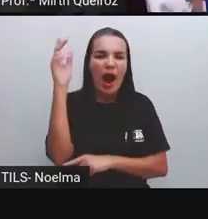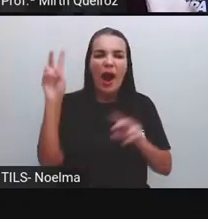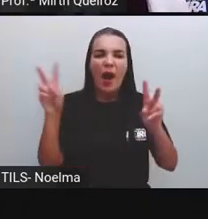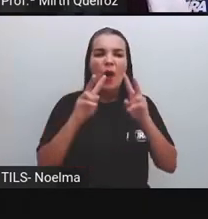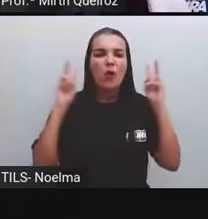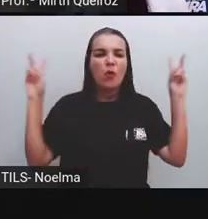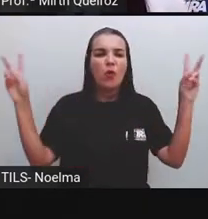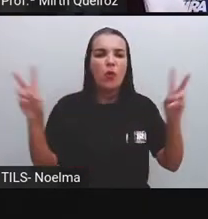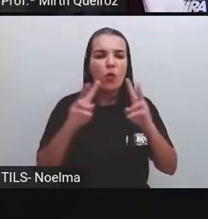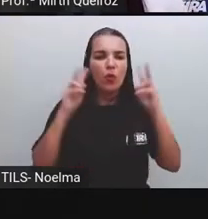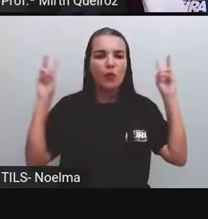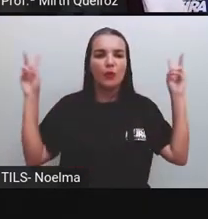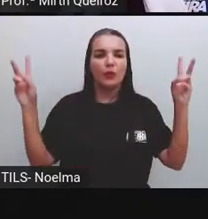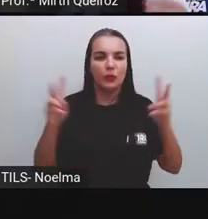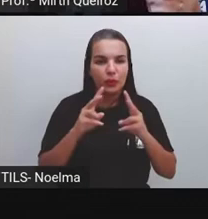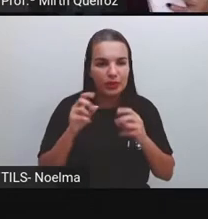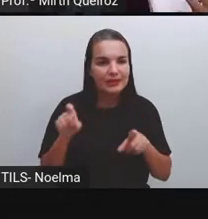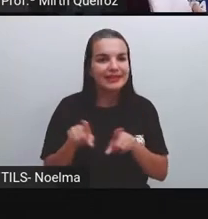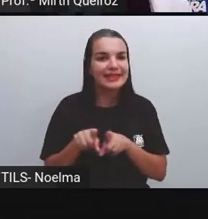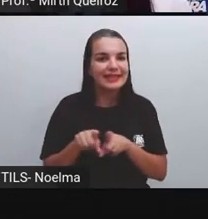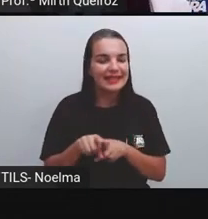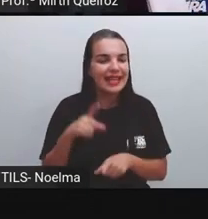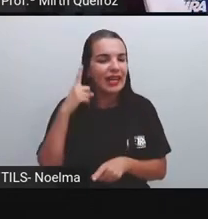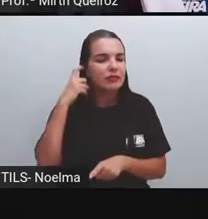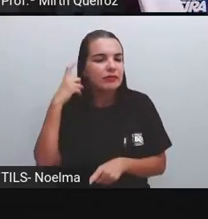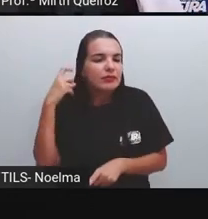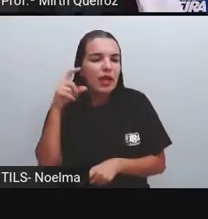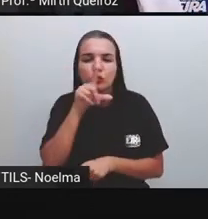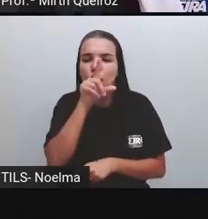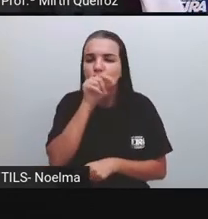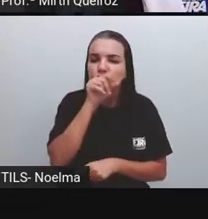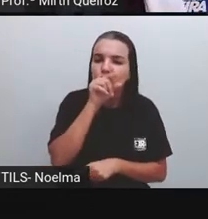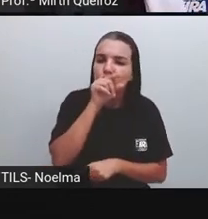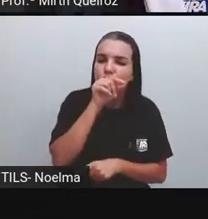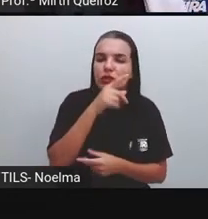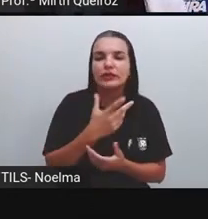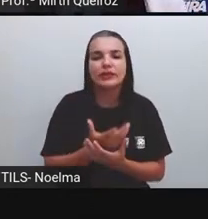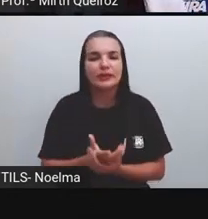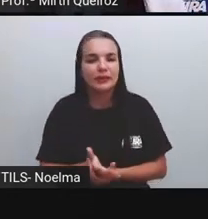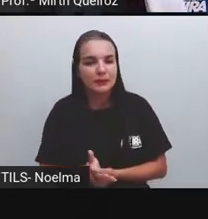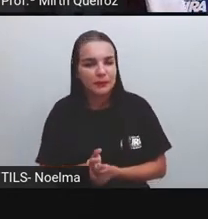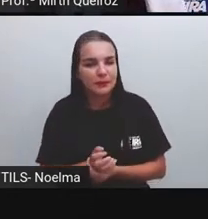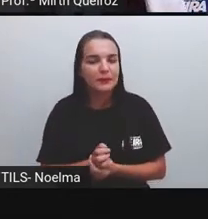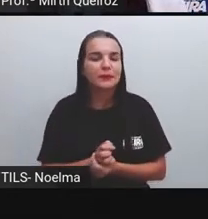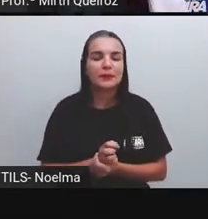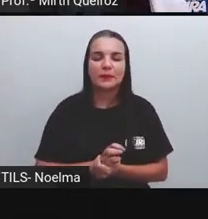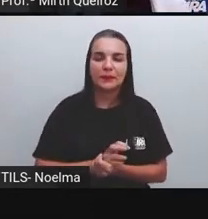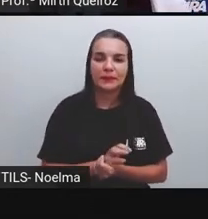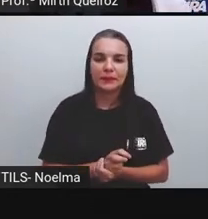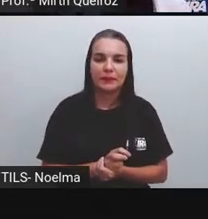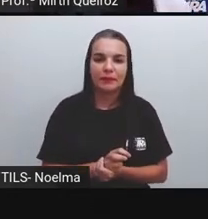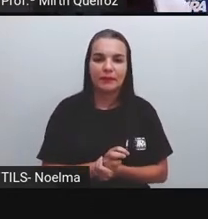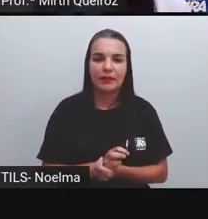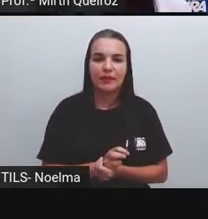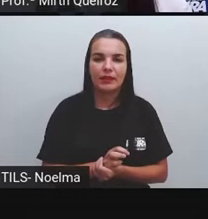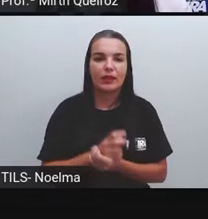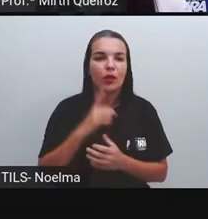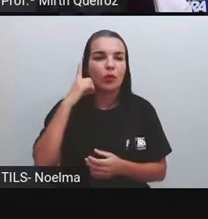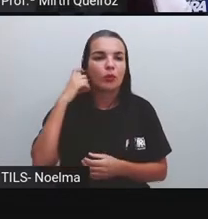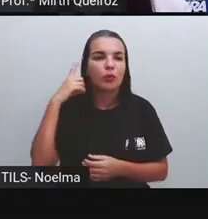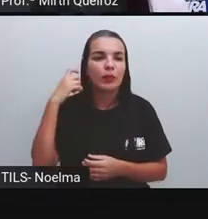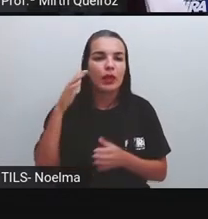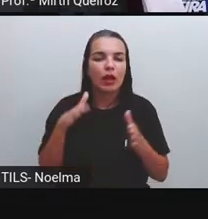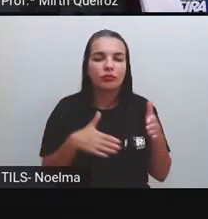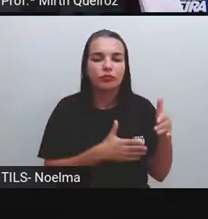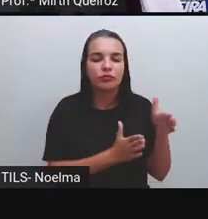vento batendo ali nas árvores, o canto dos pássaros, né? São alguns dos exemplos. O barulho do